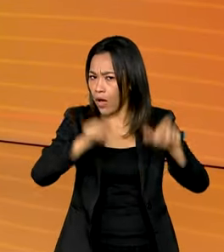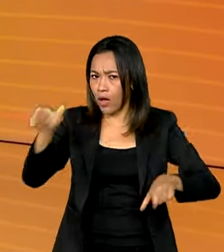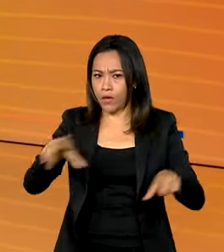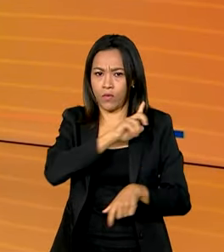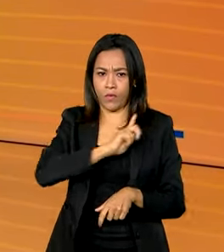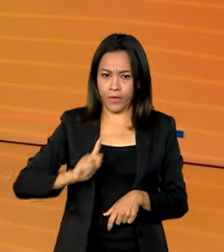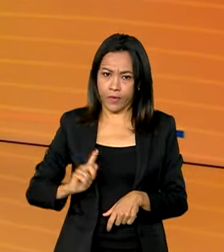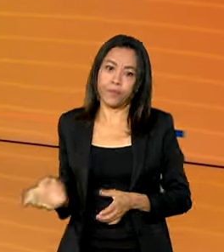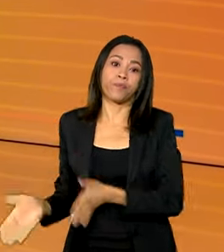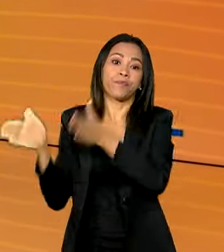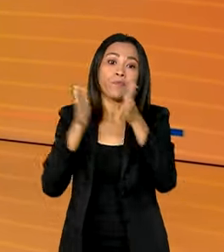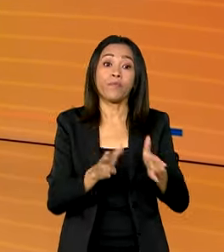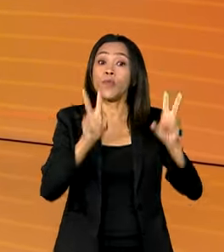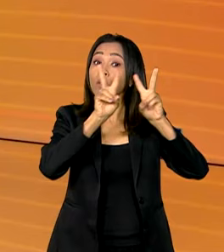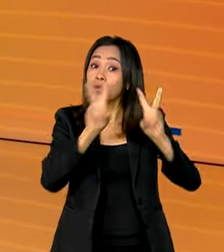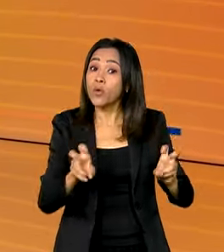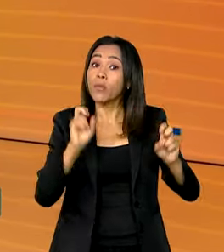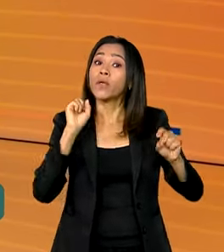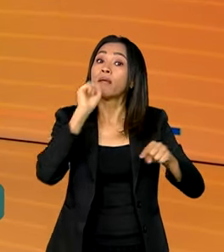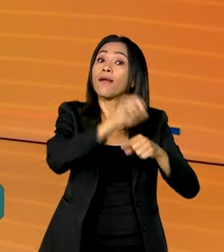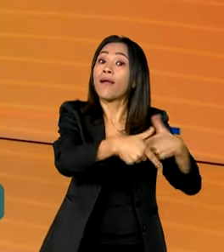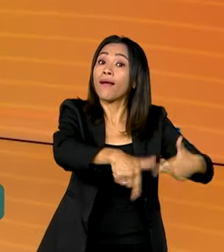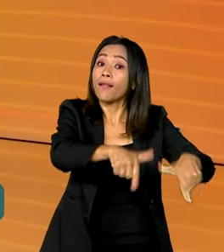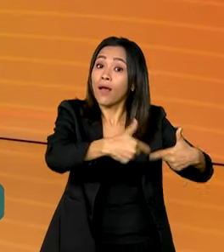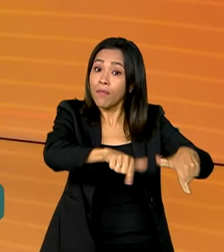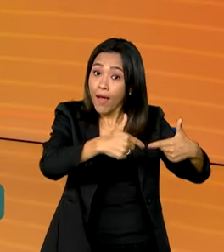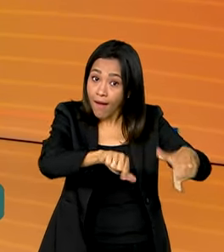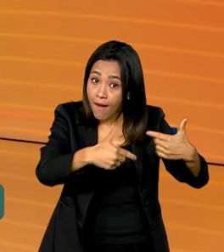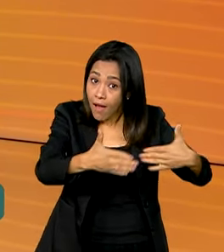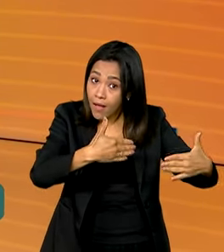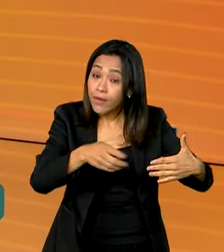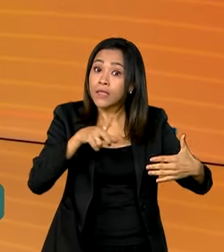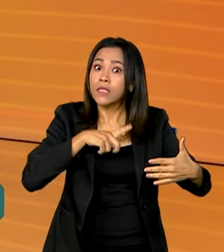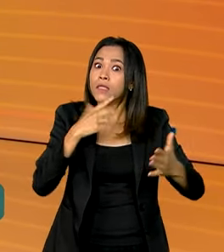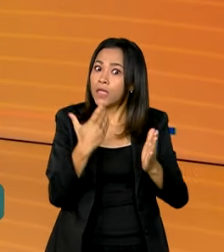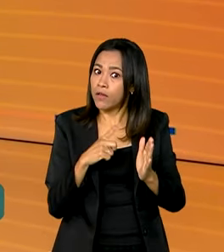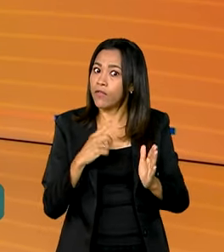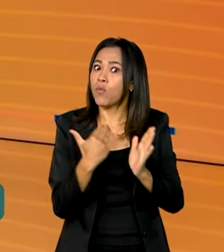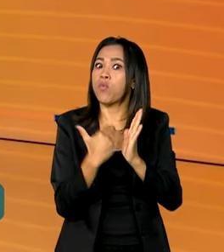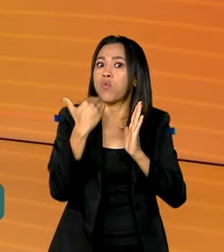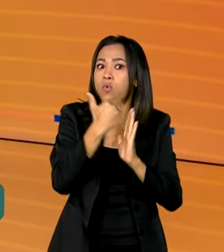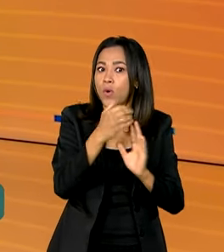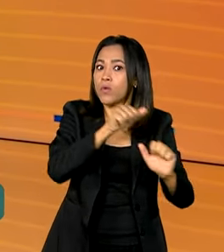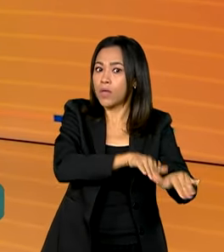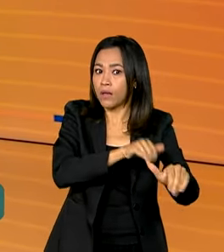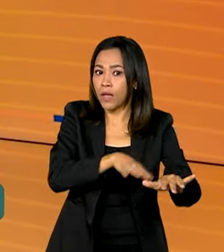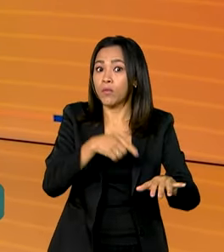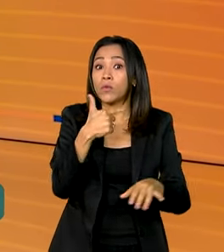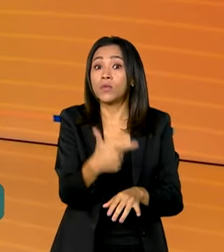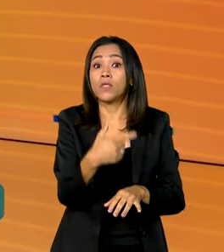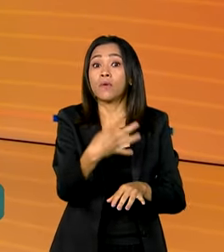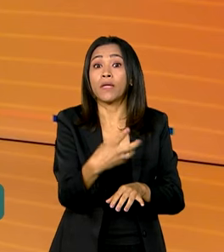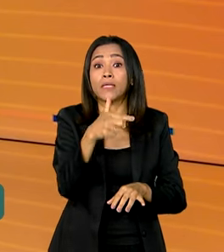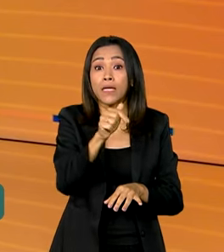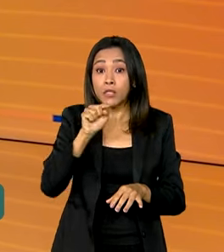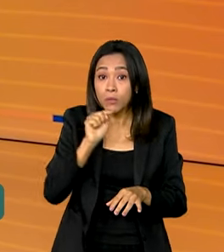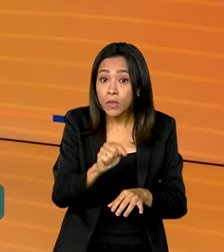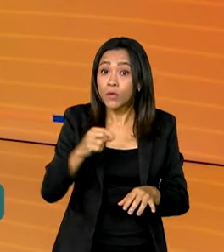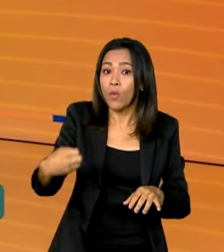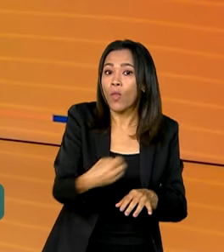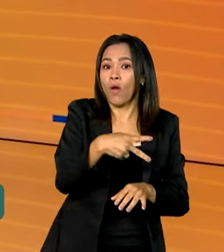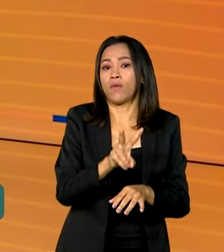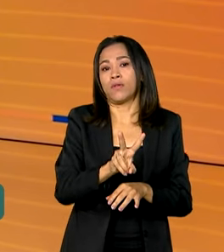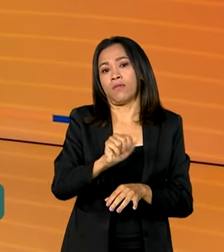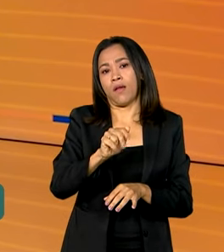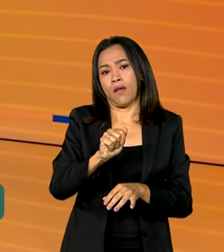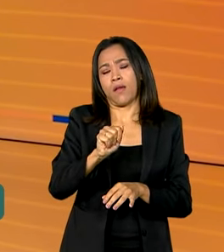trabalho. A geração de empregos formais registrou alta em setembro. Foram mais de 247 mil novas vagas. Com o resultado,